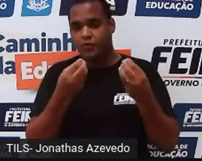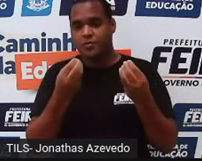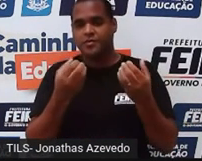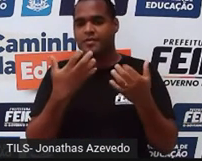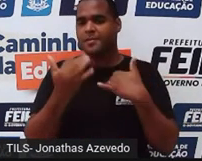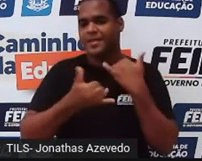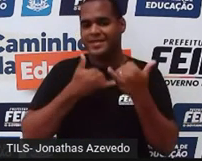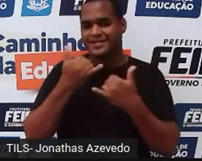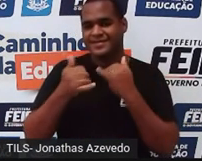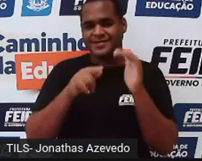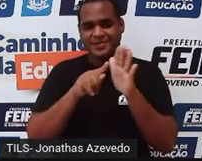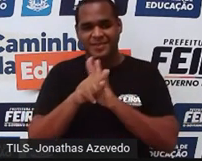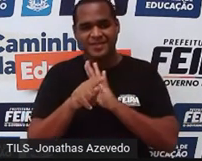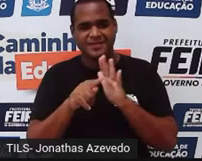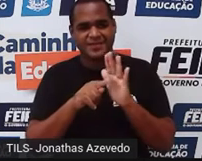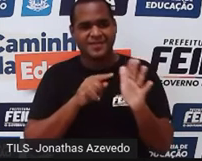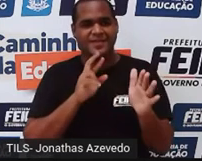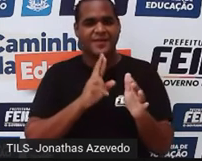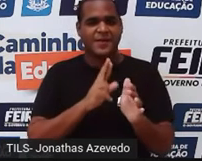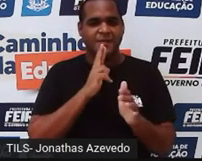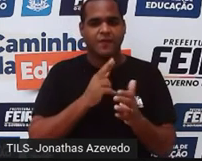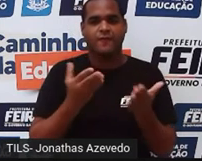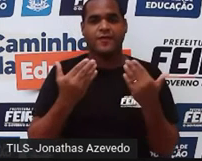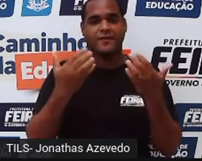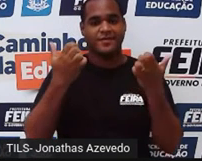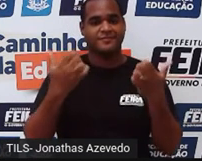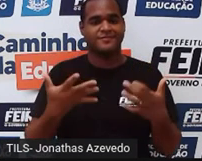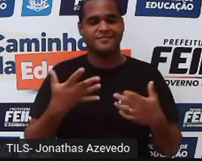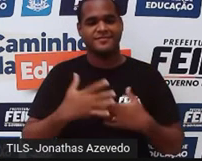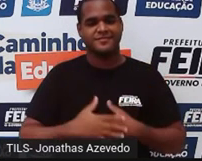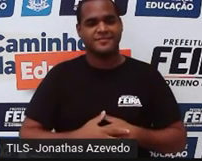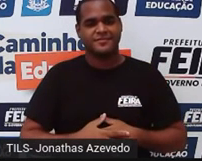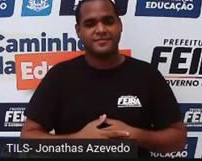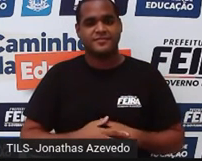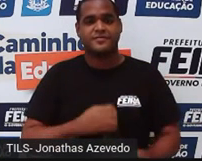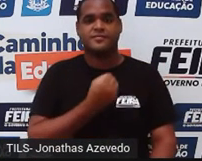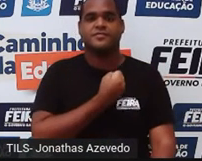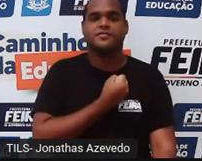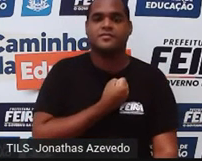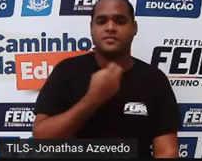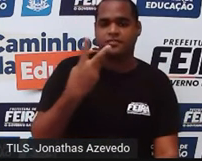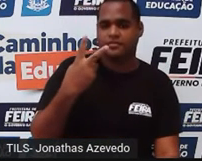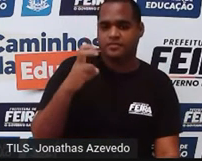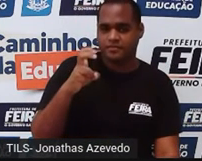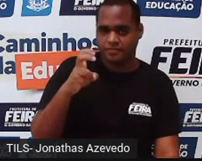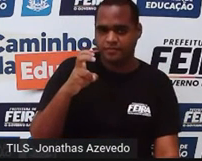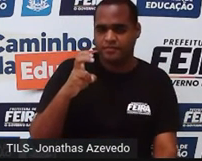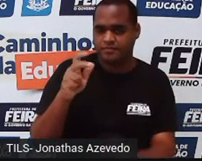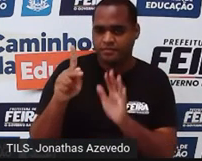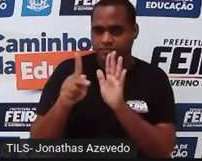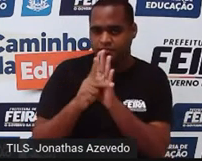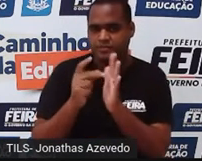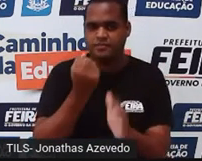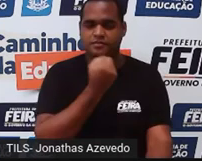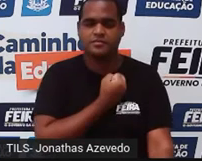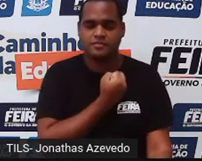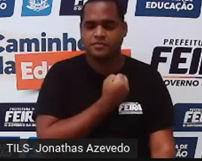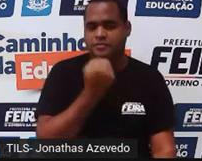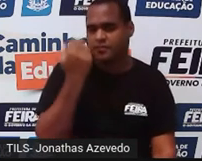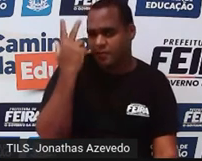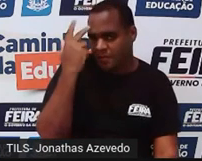joguinho de pergunta e resposta. Vem comigo! O número 25 pertence aos números